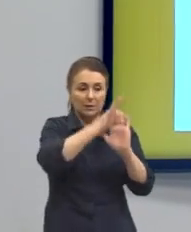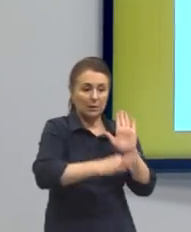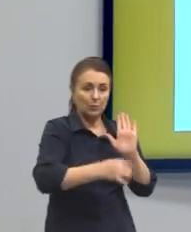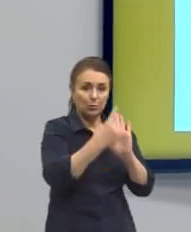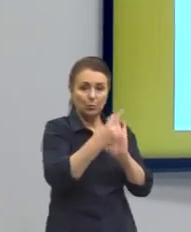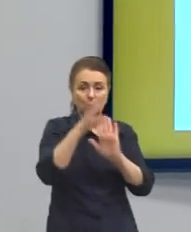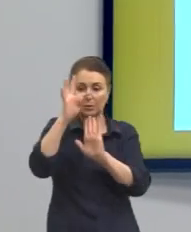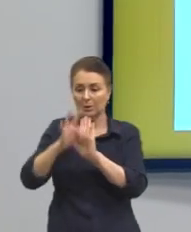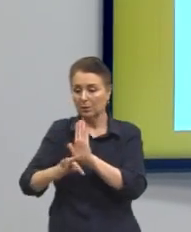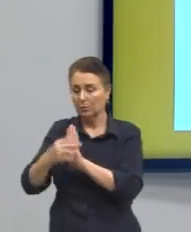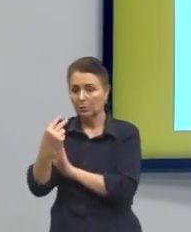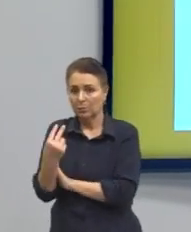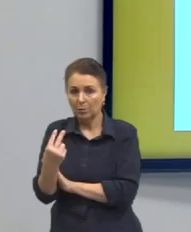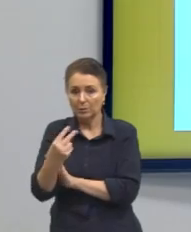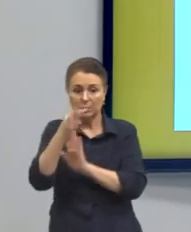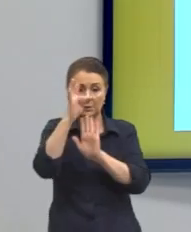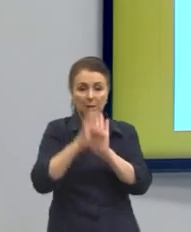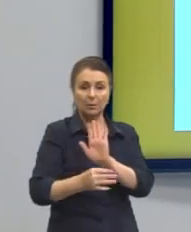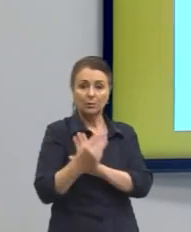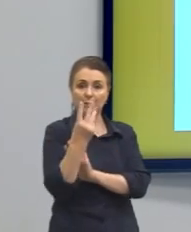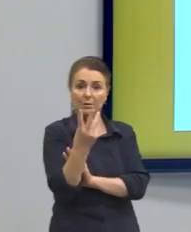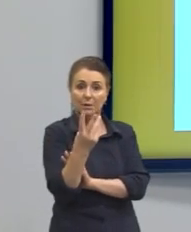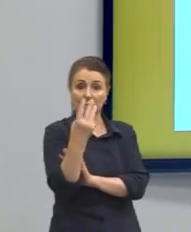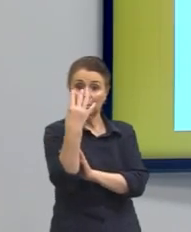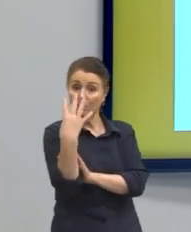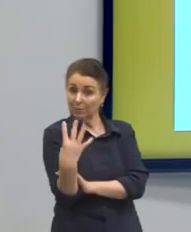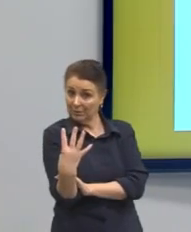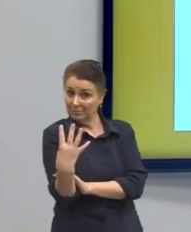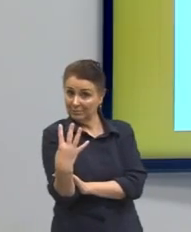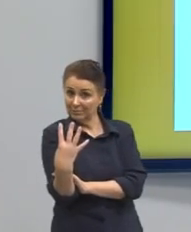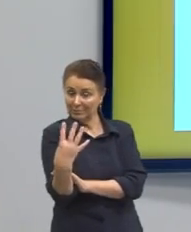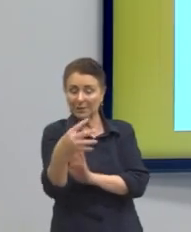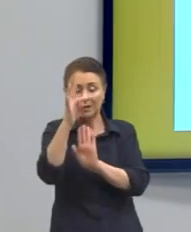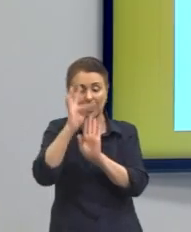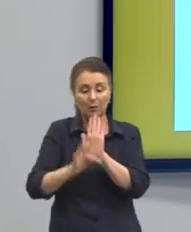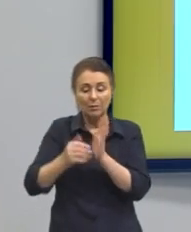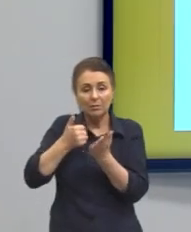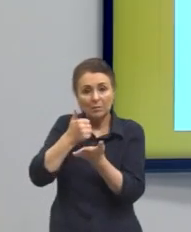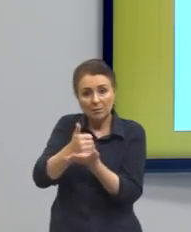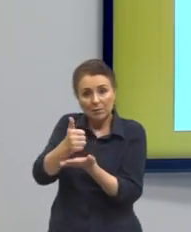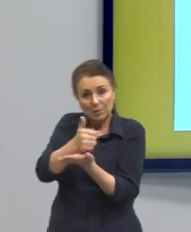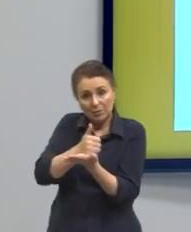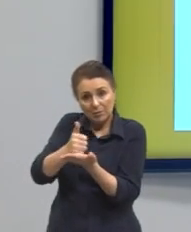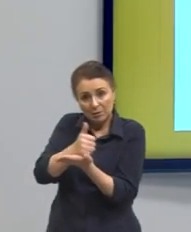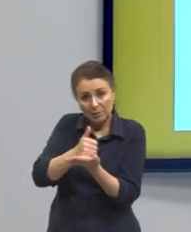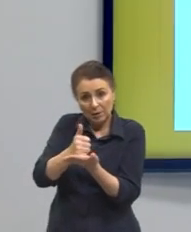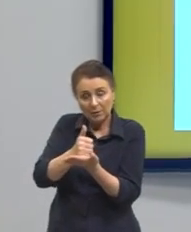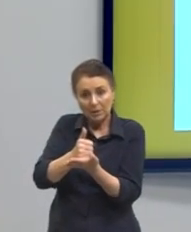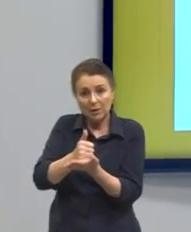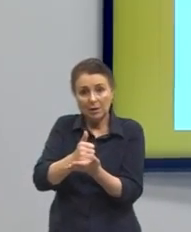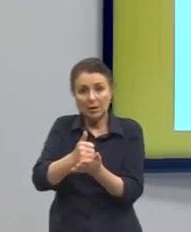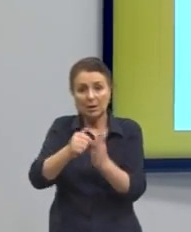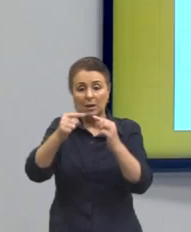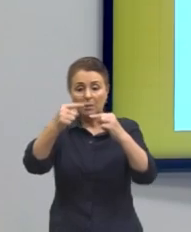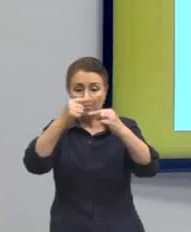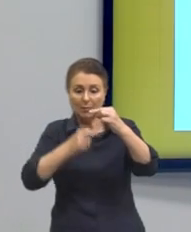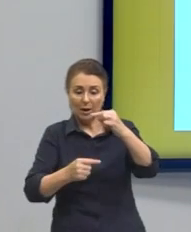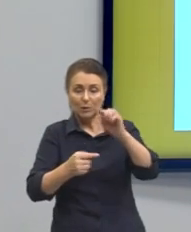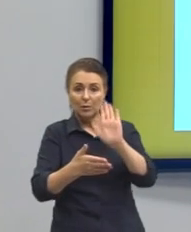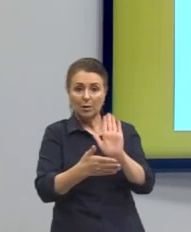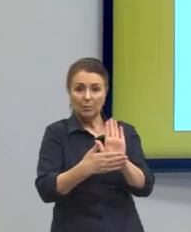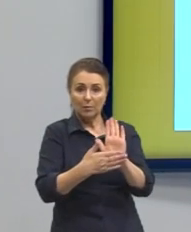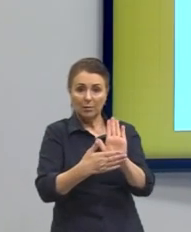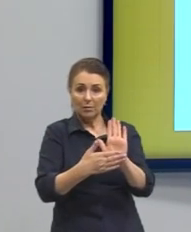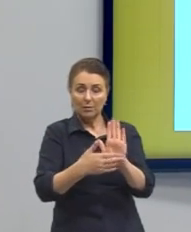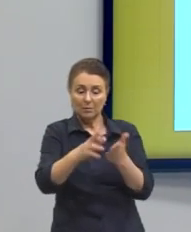texto 2, texto 3 e 4, os textos de apoio. E, bem embaixo, a proposta de redação. E a proposta de redação